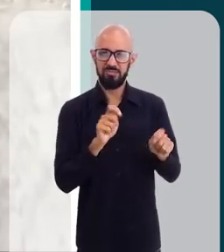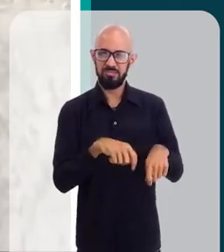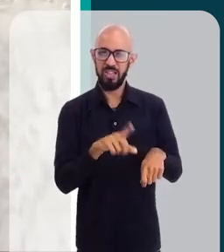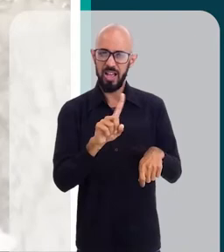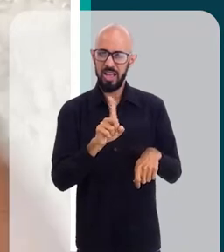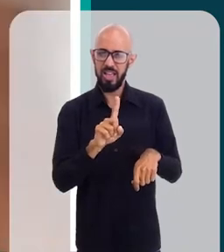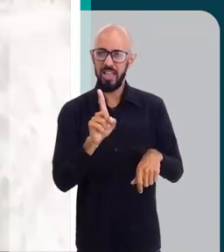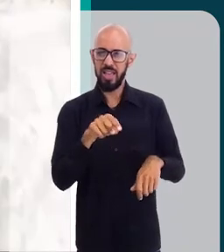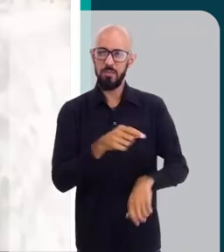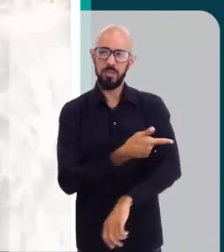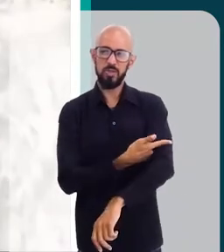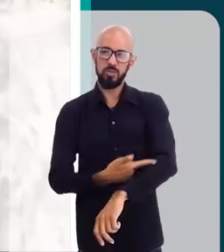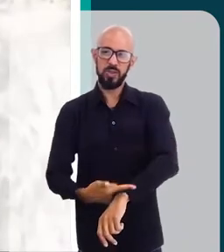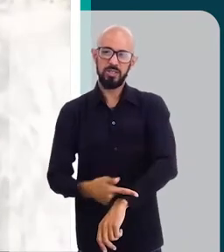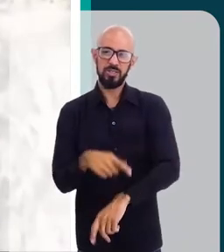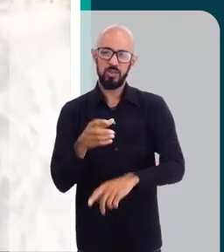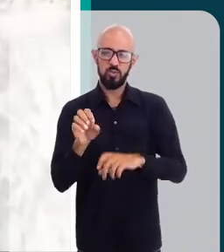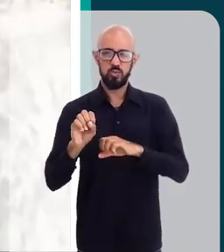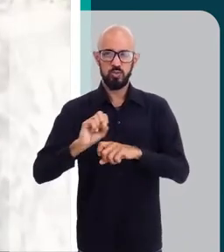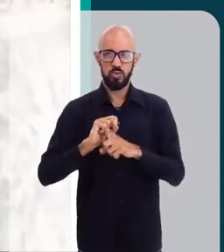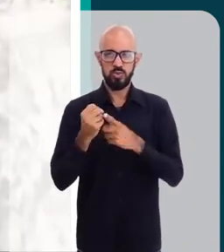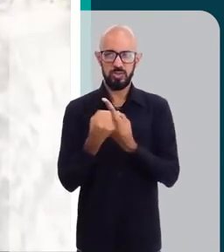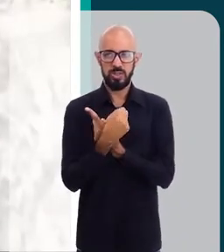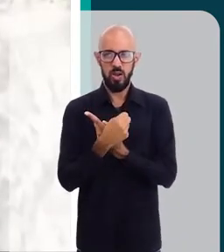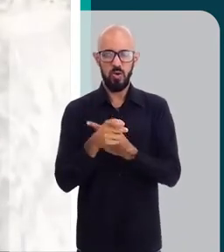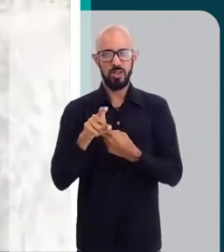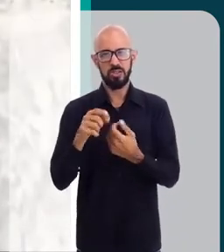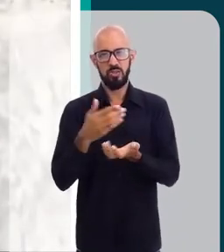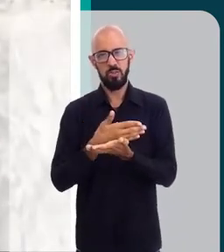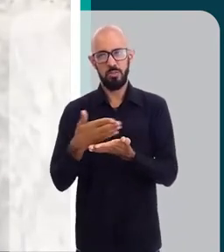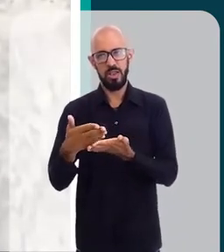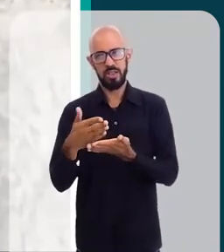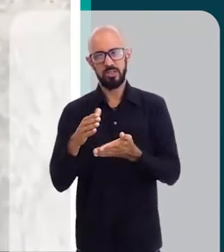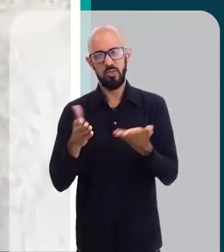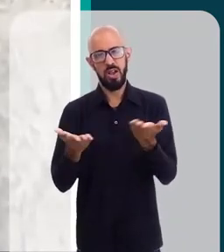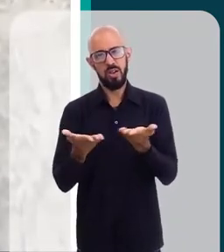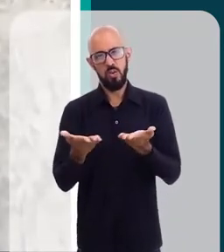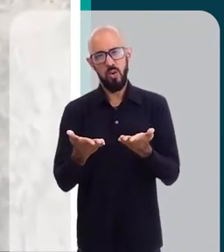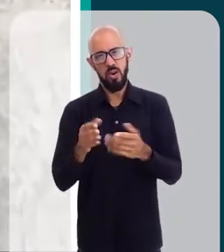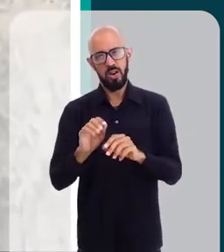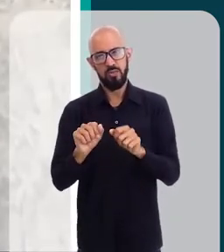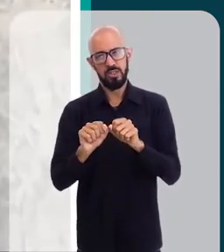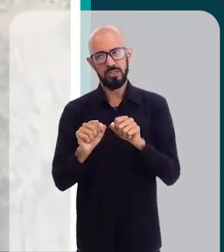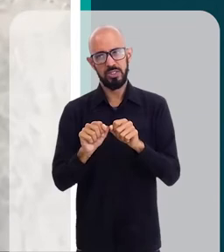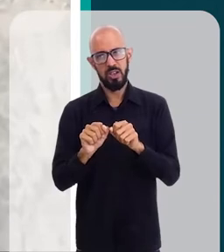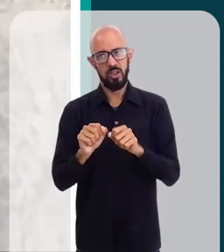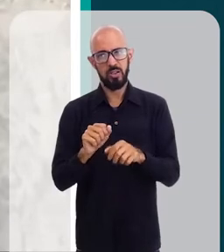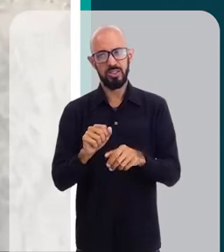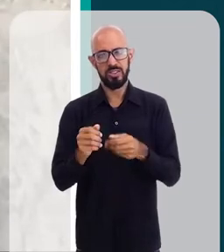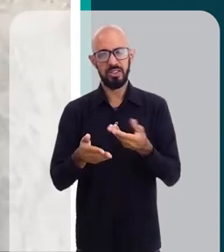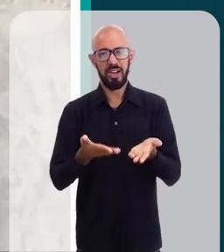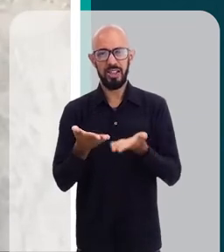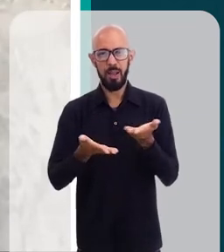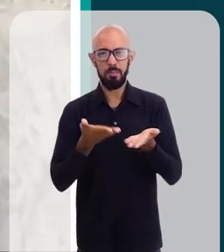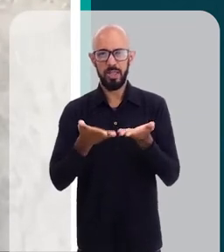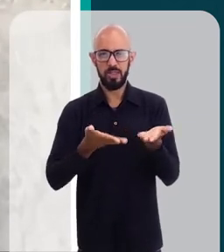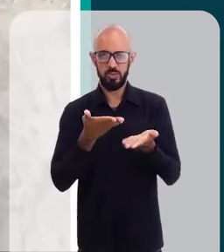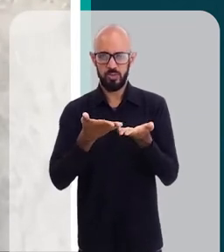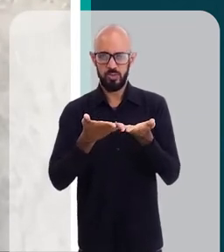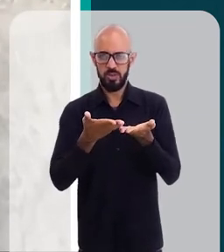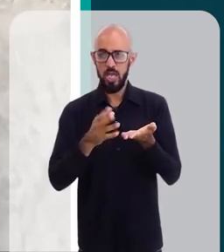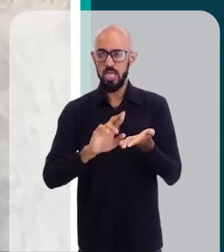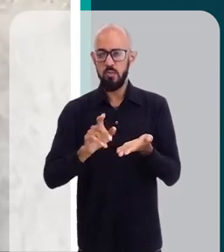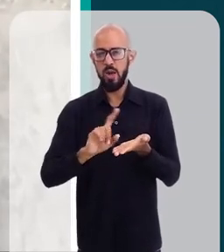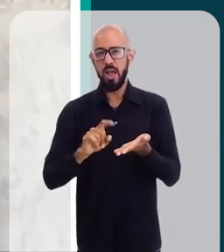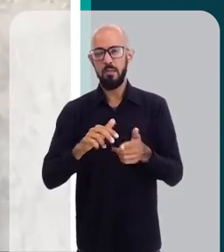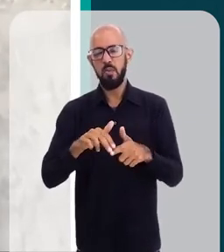educação social. Então, as pessoas começam a tratar agora, depois de ir na sua fase adulta,